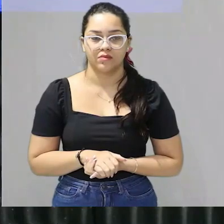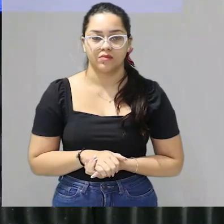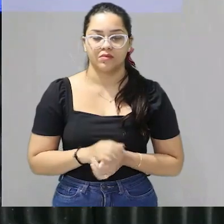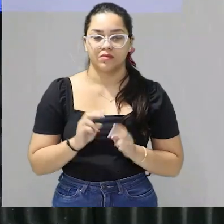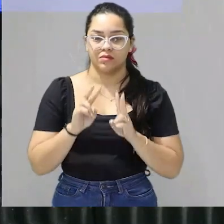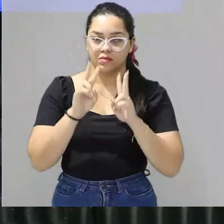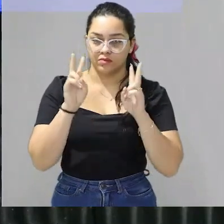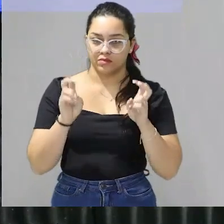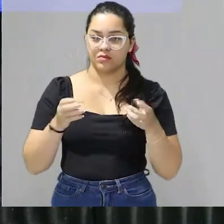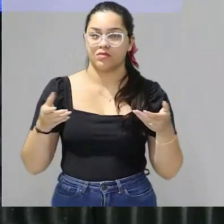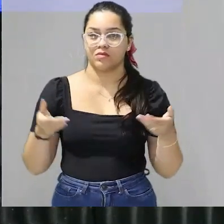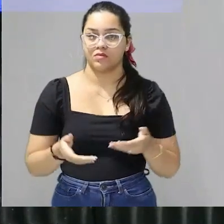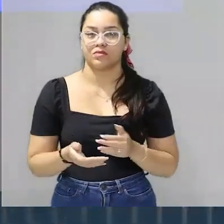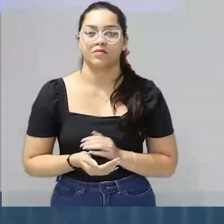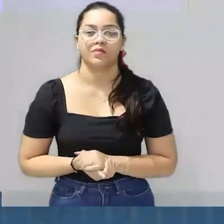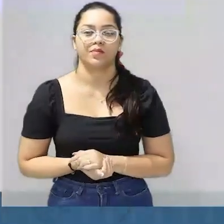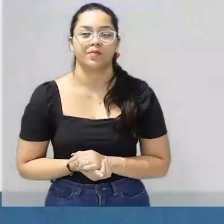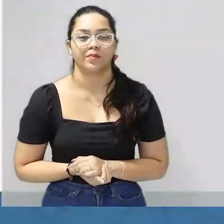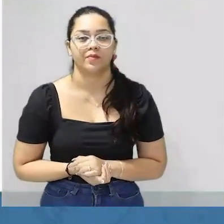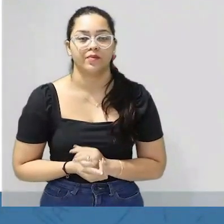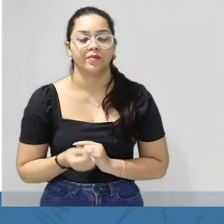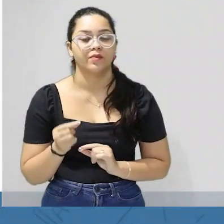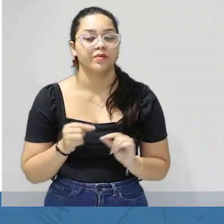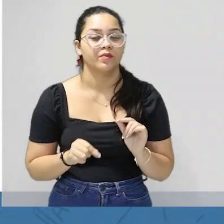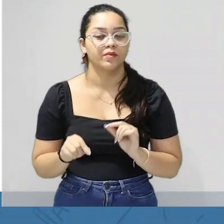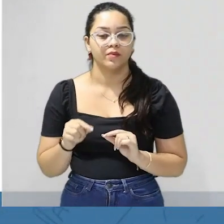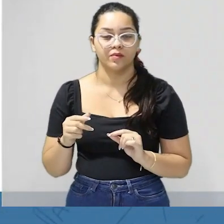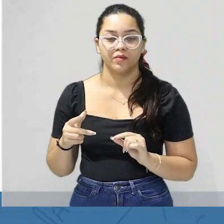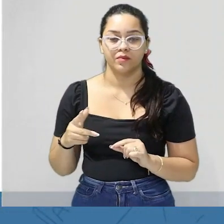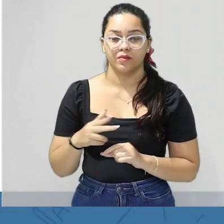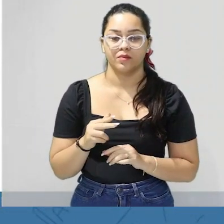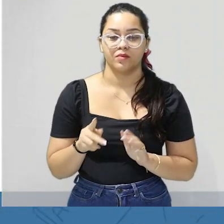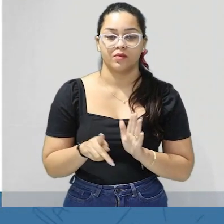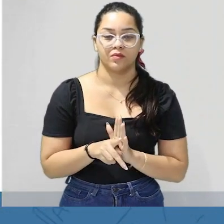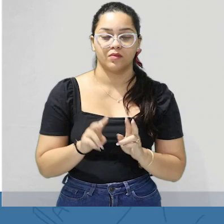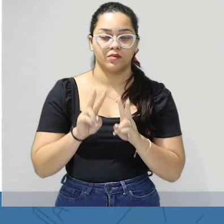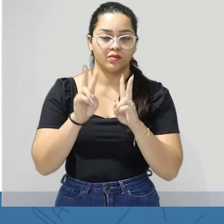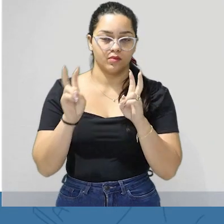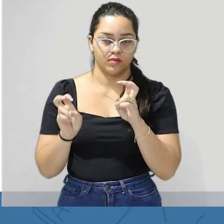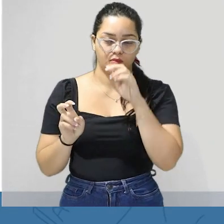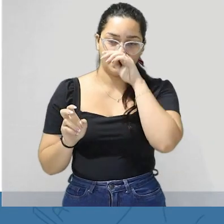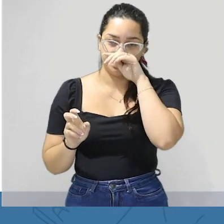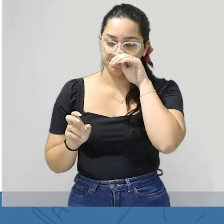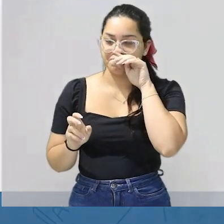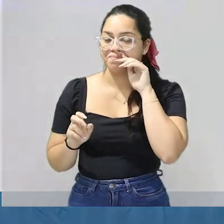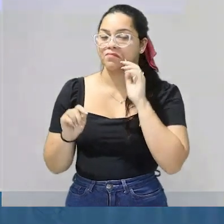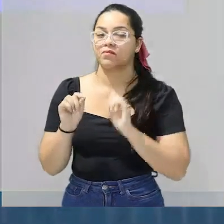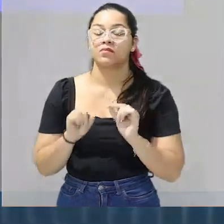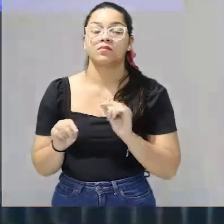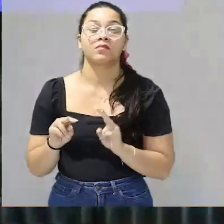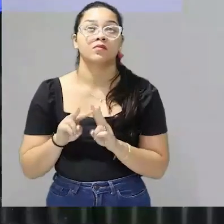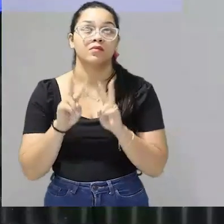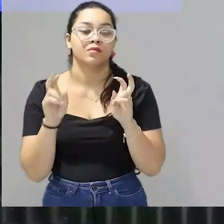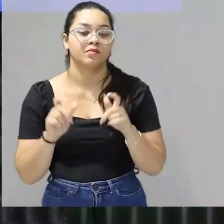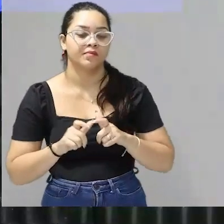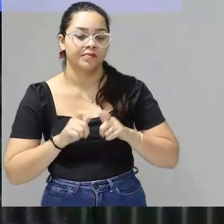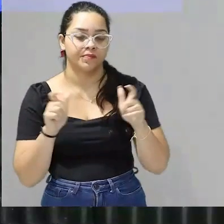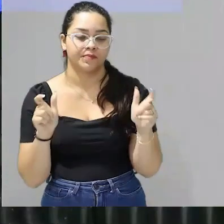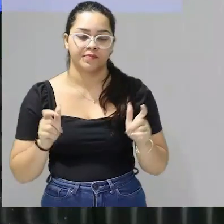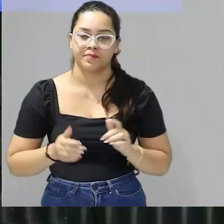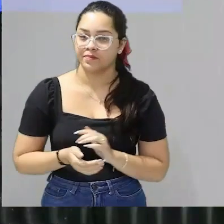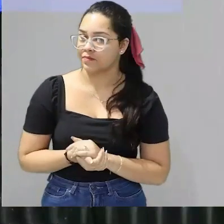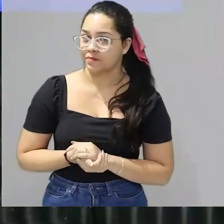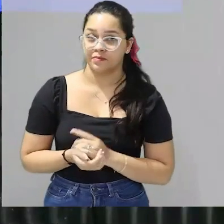agora sim o tema o tema turma ele é um recorte do assunto ele não é um assunto amplo